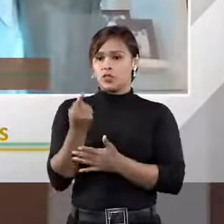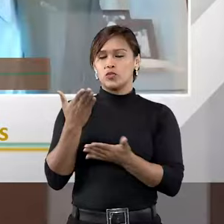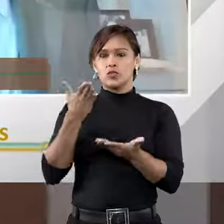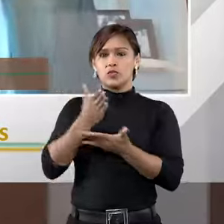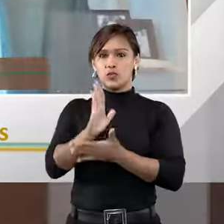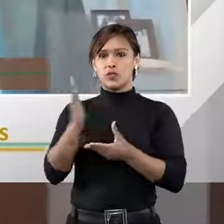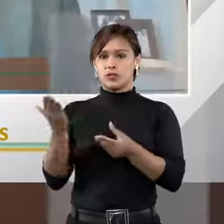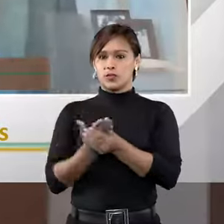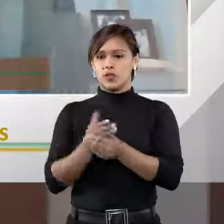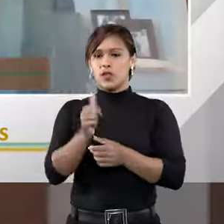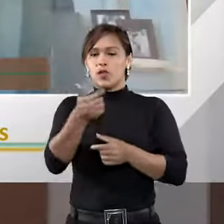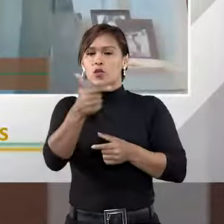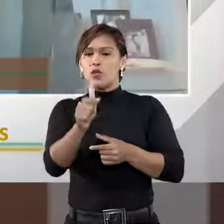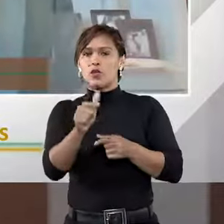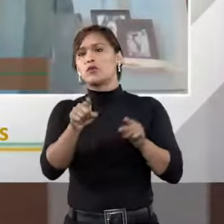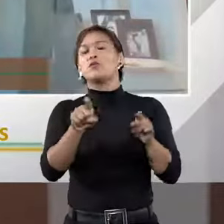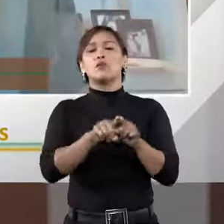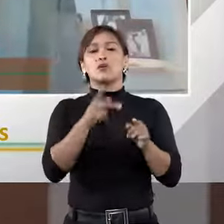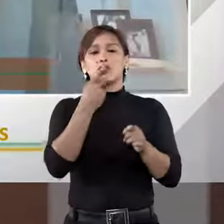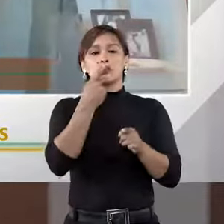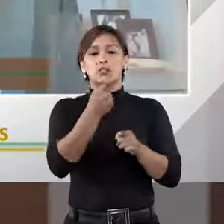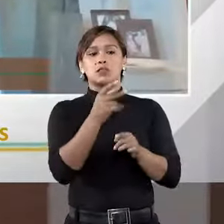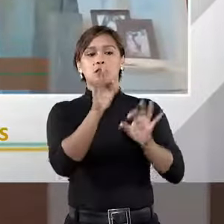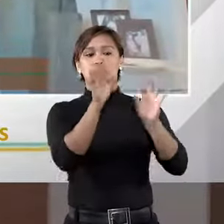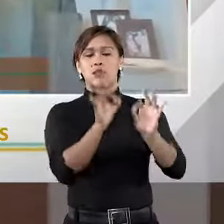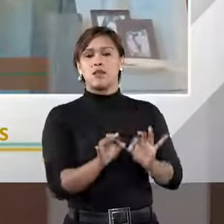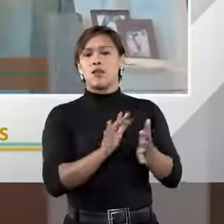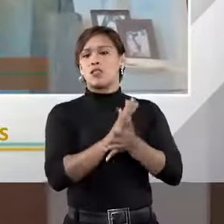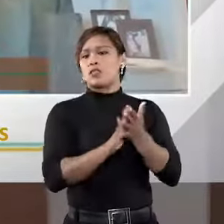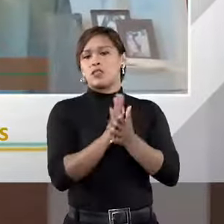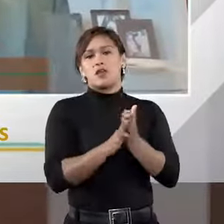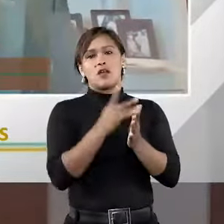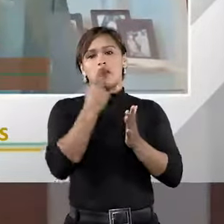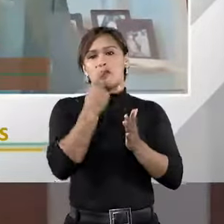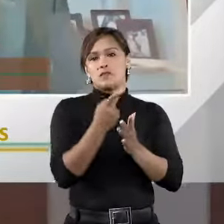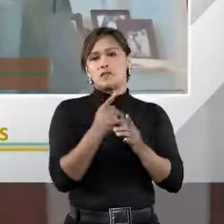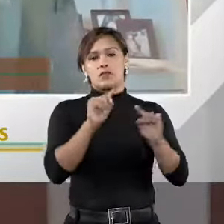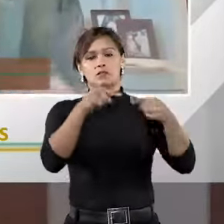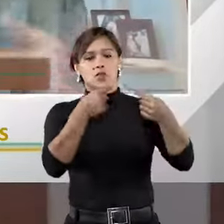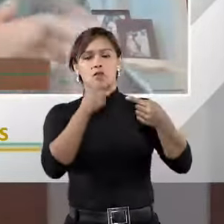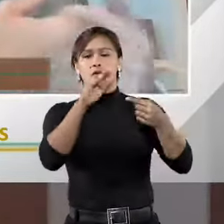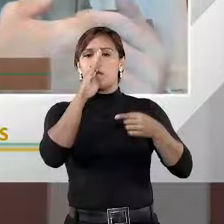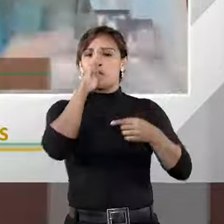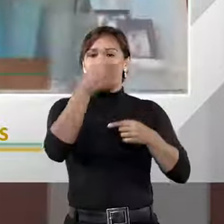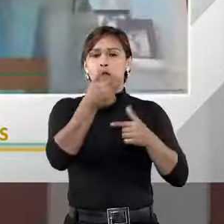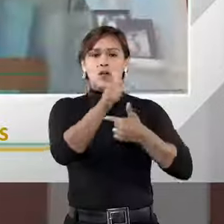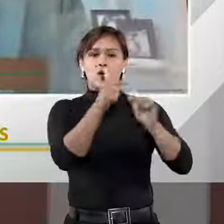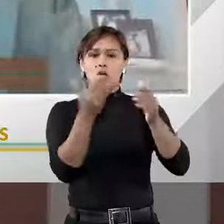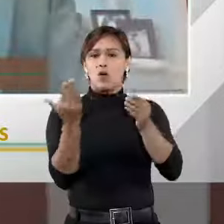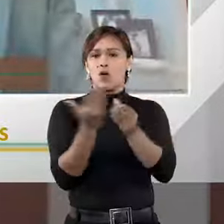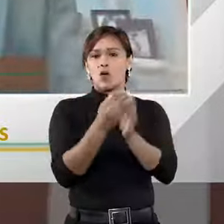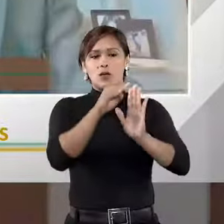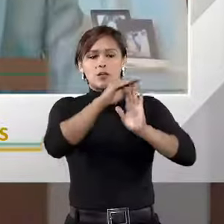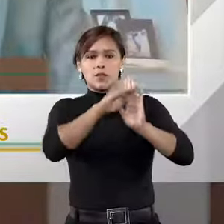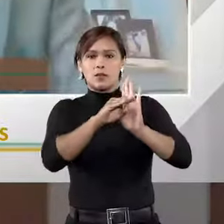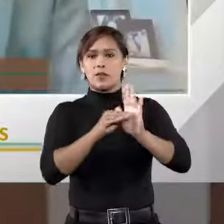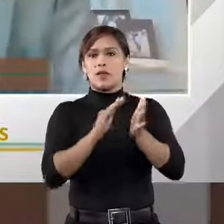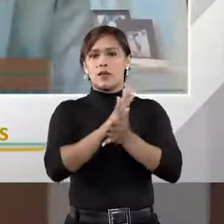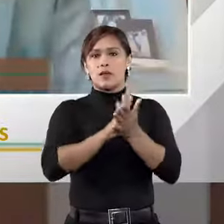entrar com a ação e o outro, citado, nada alega, contesta quanto ao mérito, faz outras preliminares, mas nada